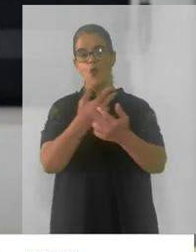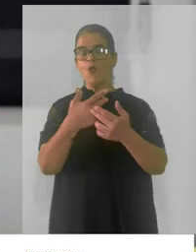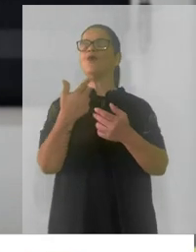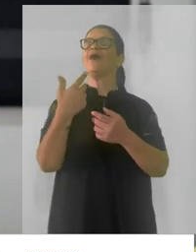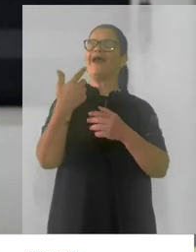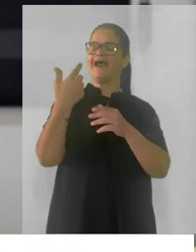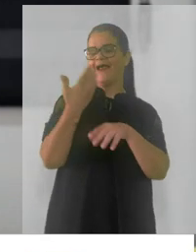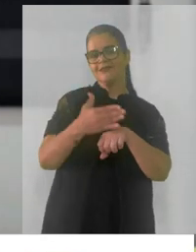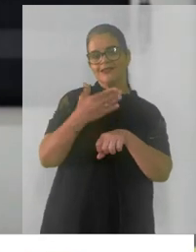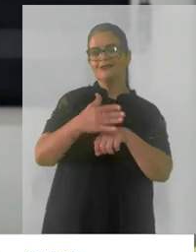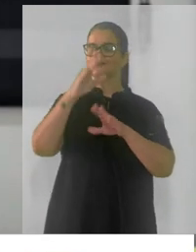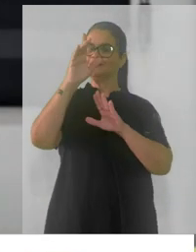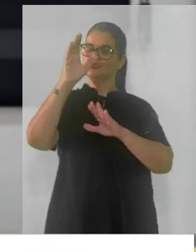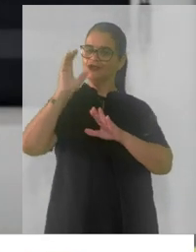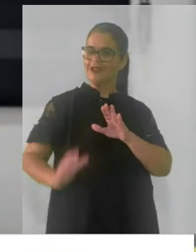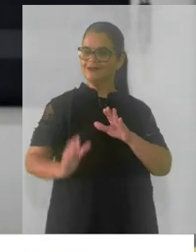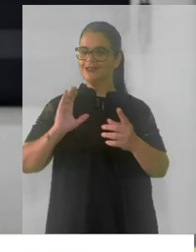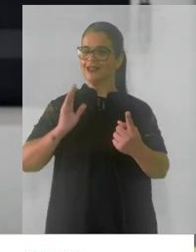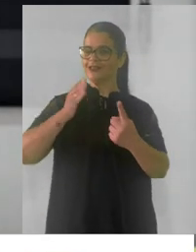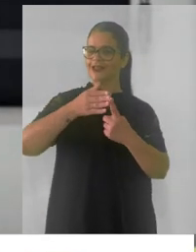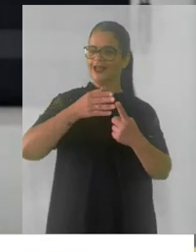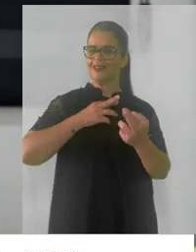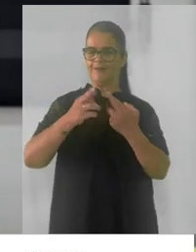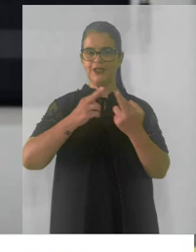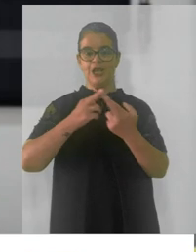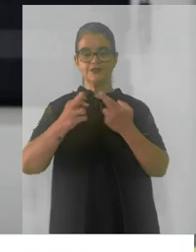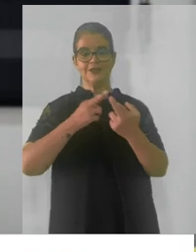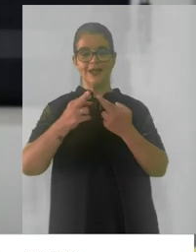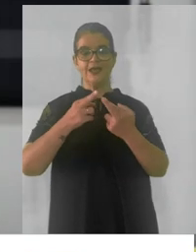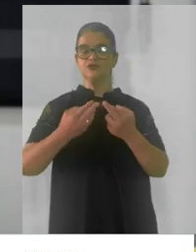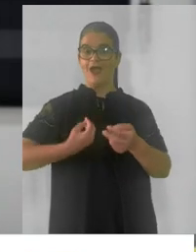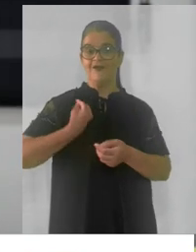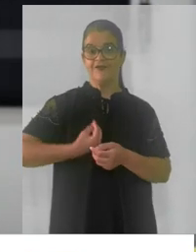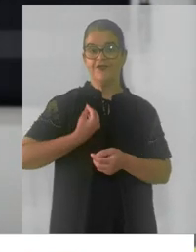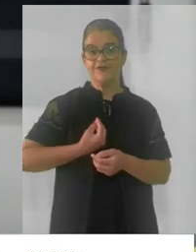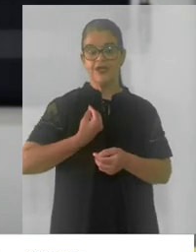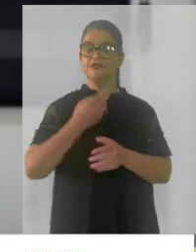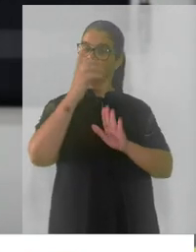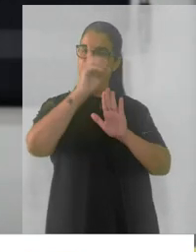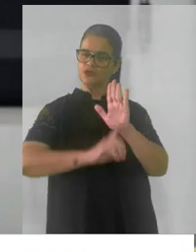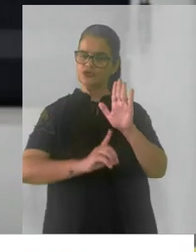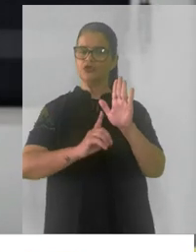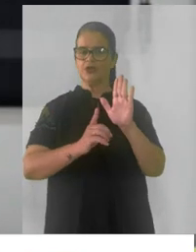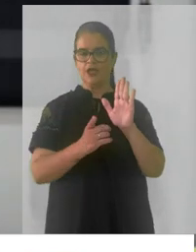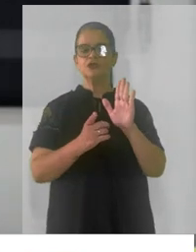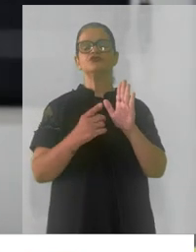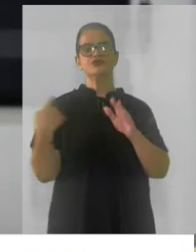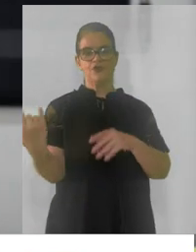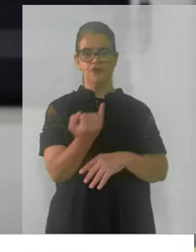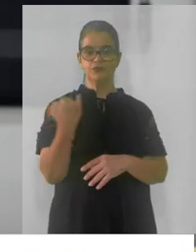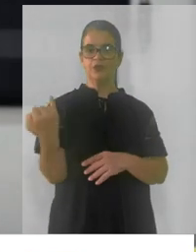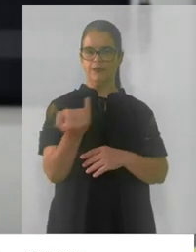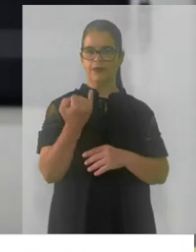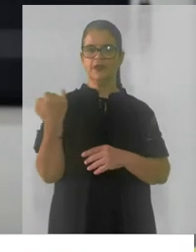cidadania está diretamente relacionado à vivência dos direitos fundamentais.